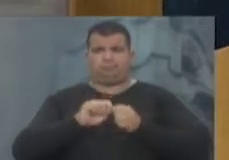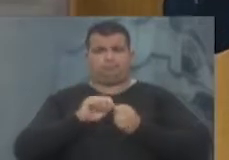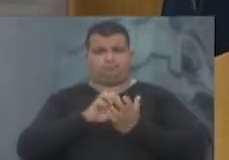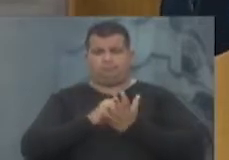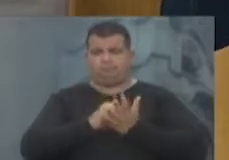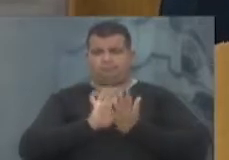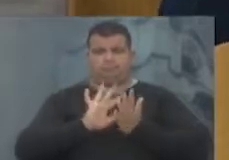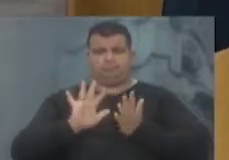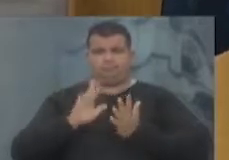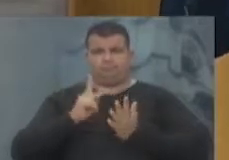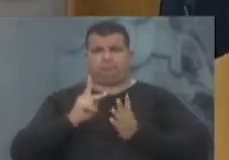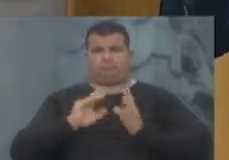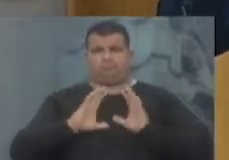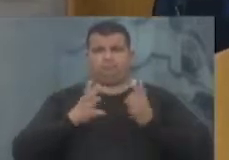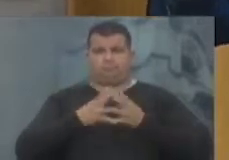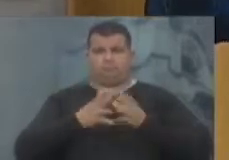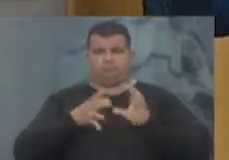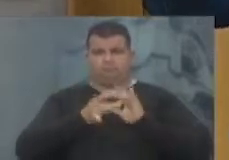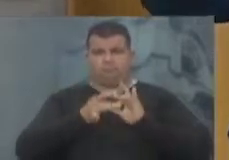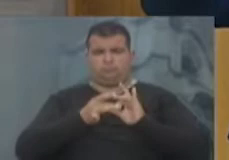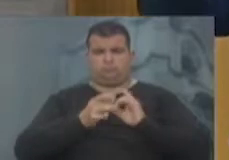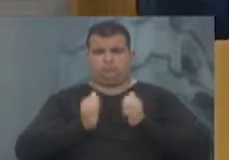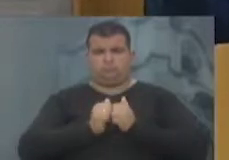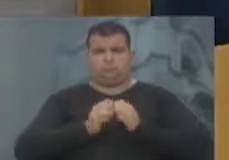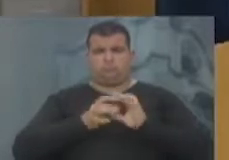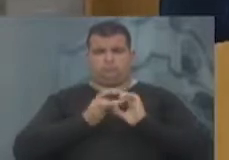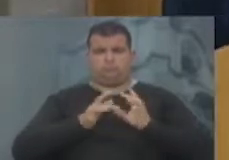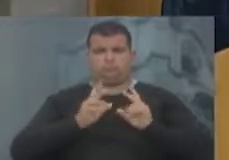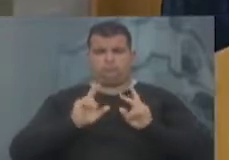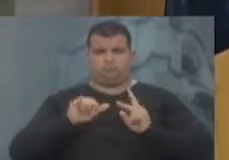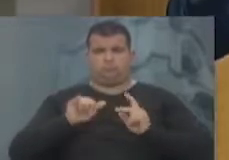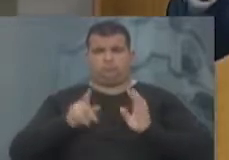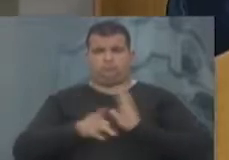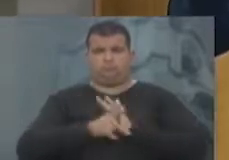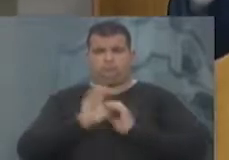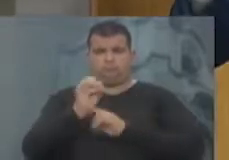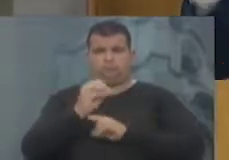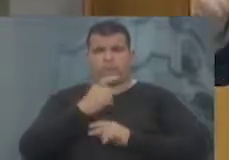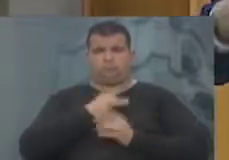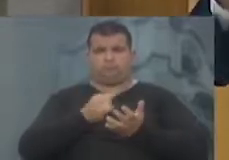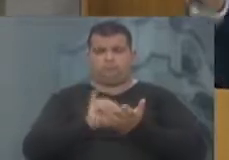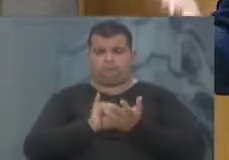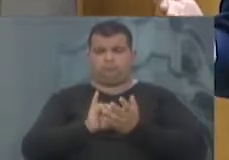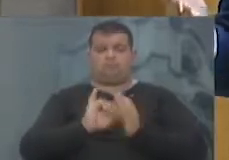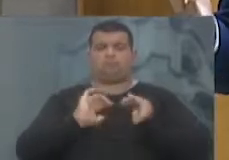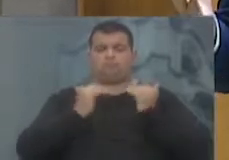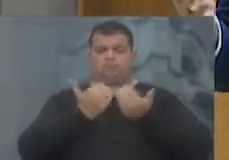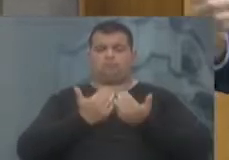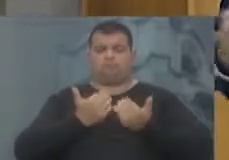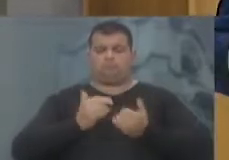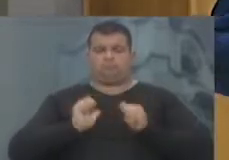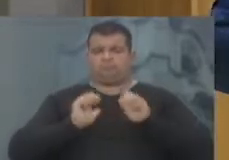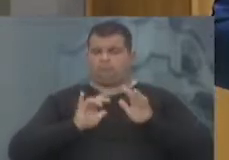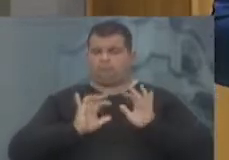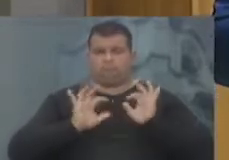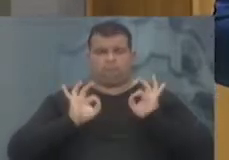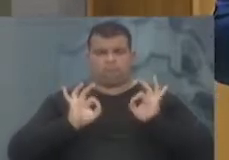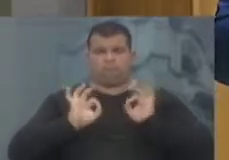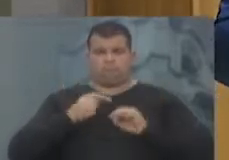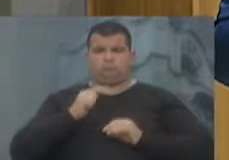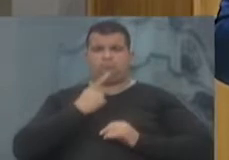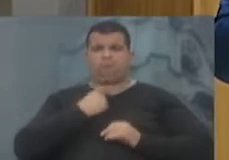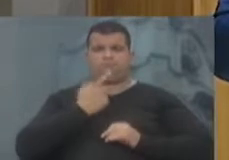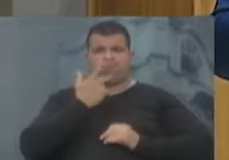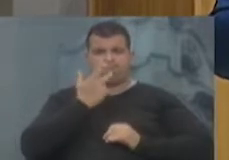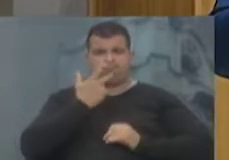registro de que este convênio, que permitirá a Porto Alegre ter um centro de eventos finalmente. Nós gostamos de dizer